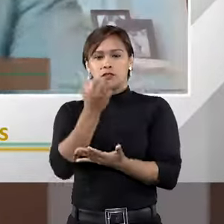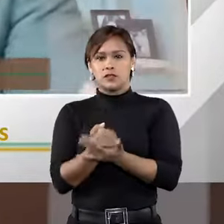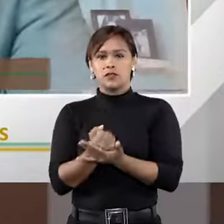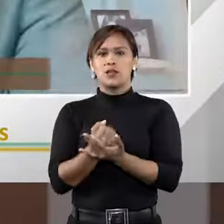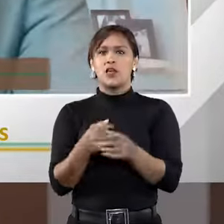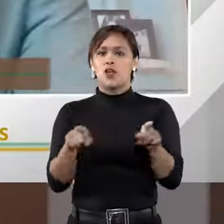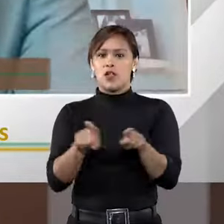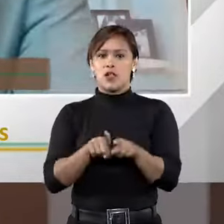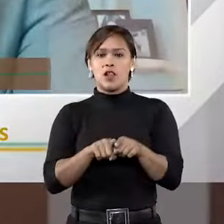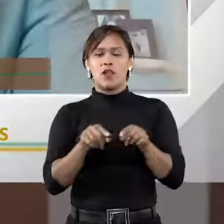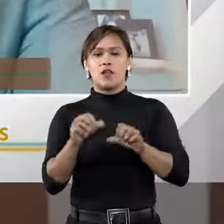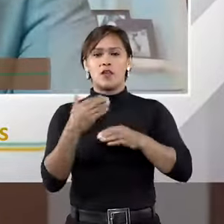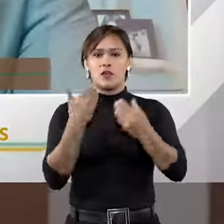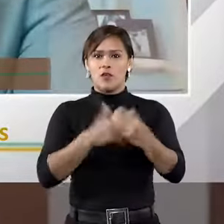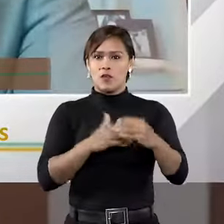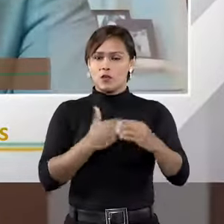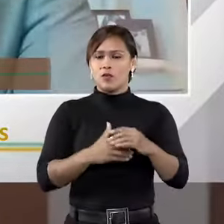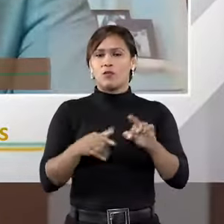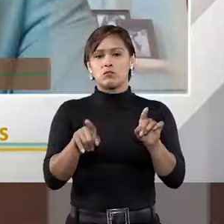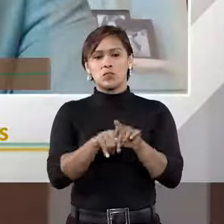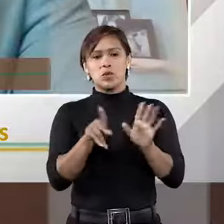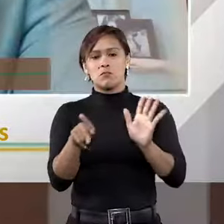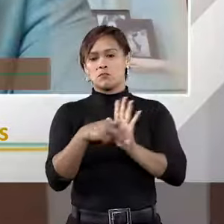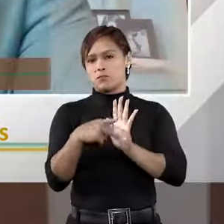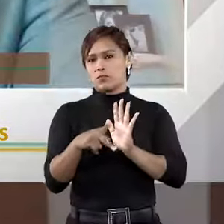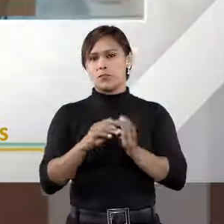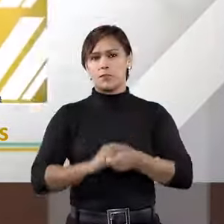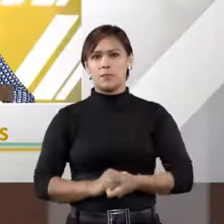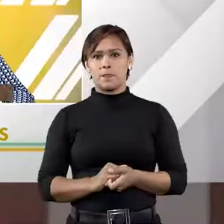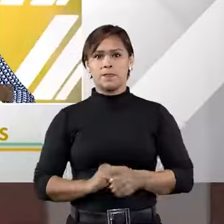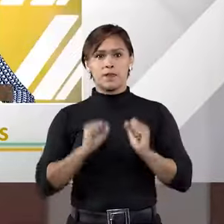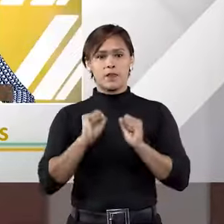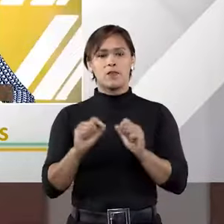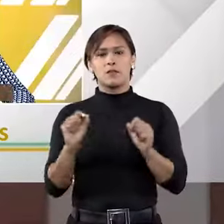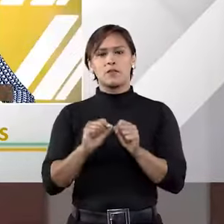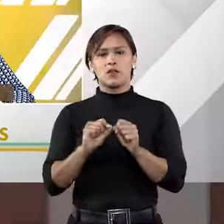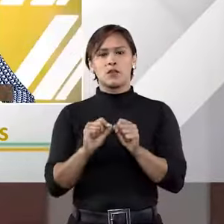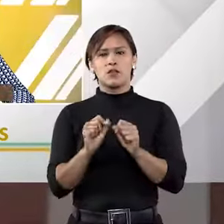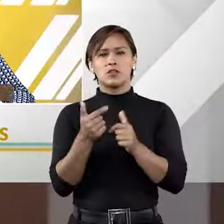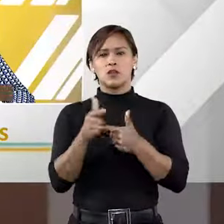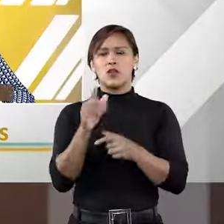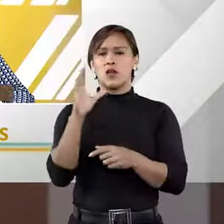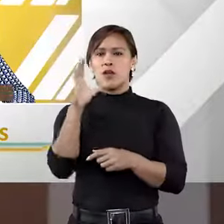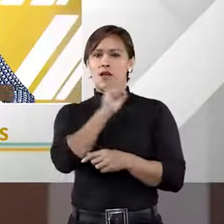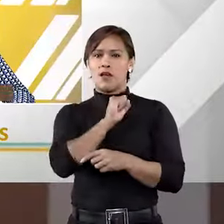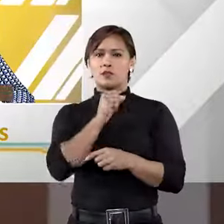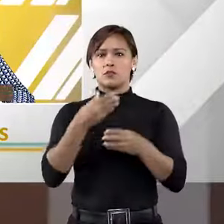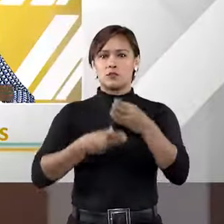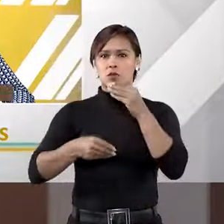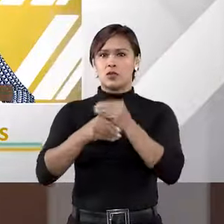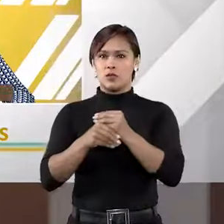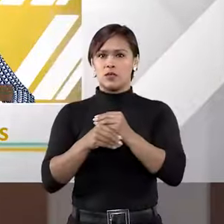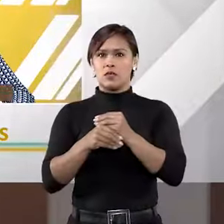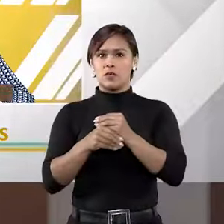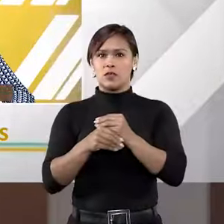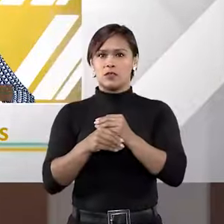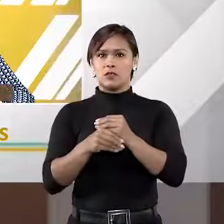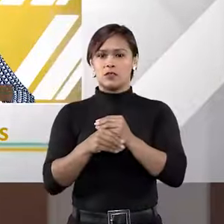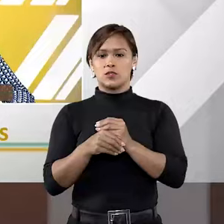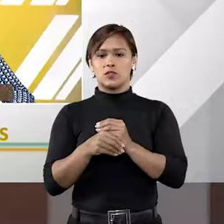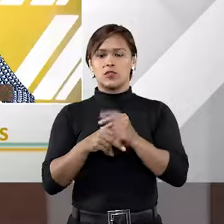lá, foi o concurso e tudo mais. Eu posso fazer alguns rápidos complementos sobre a parte de